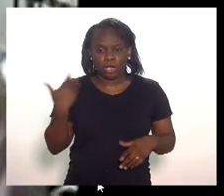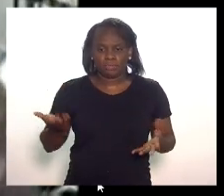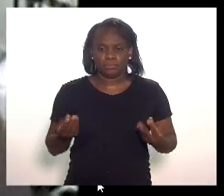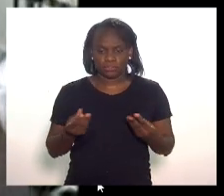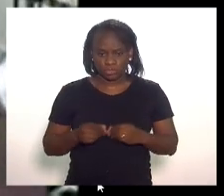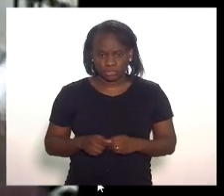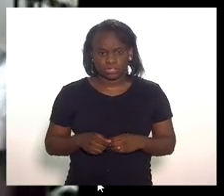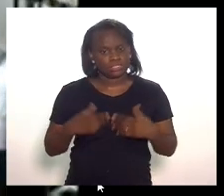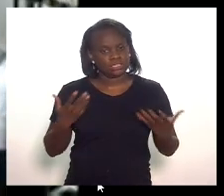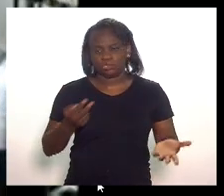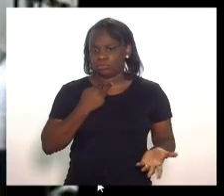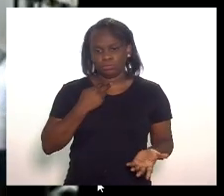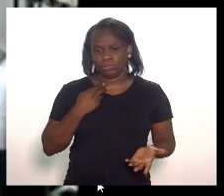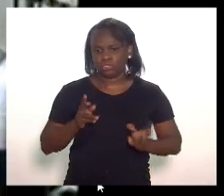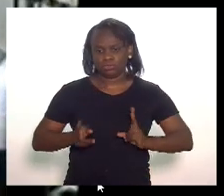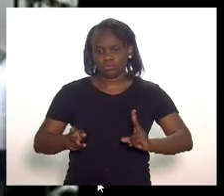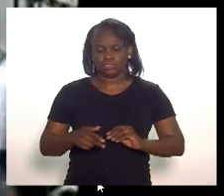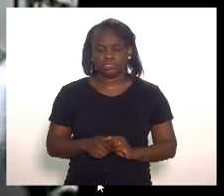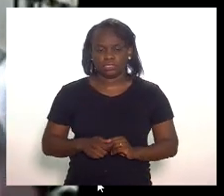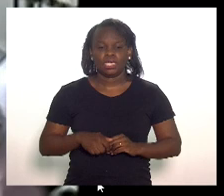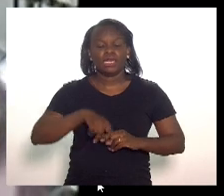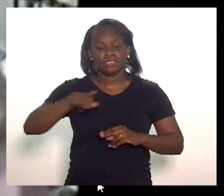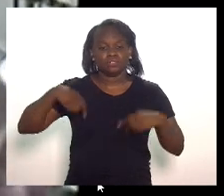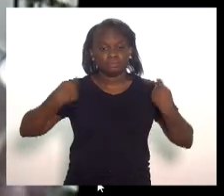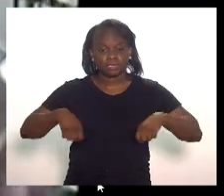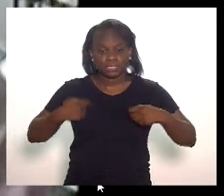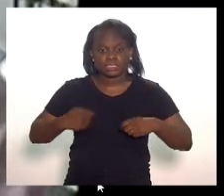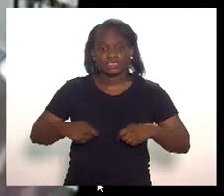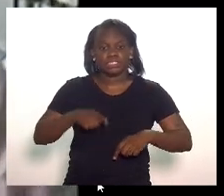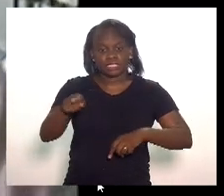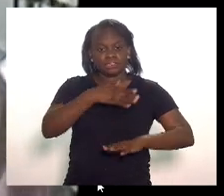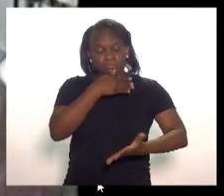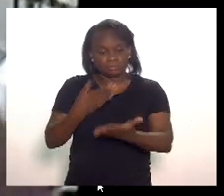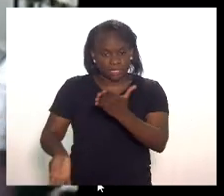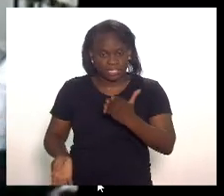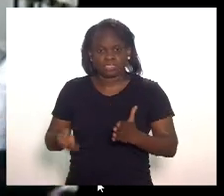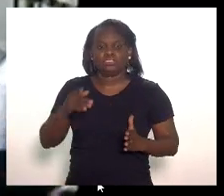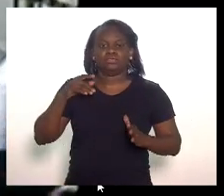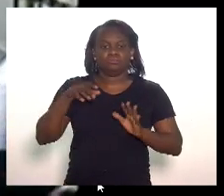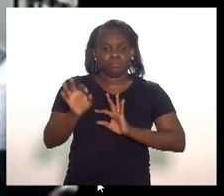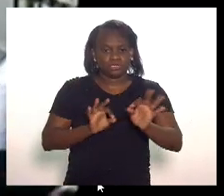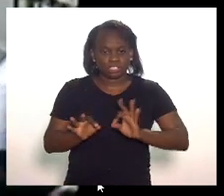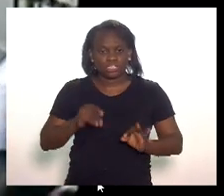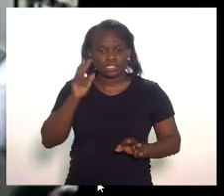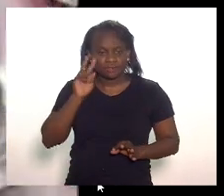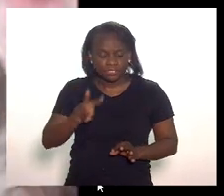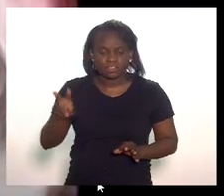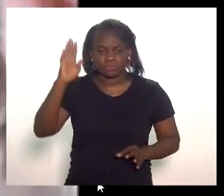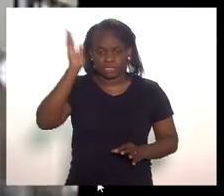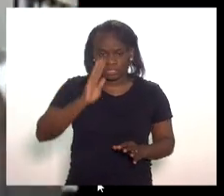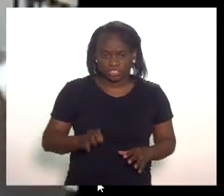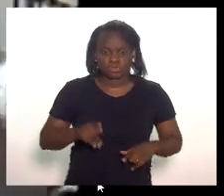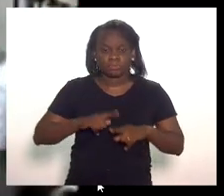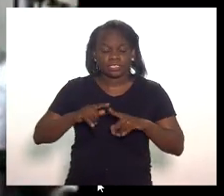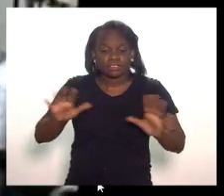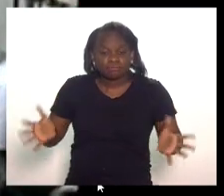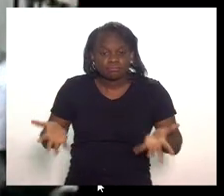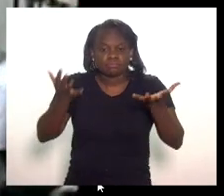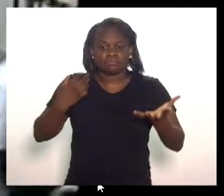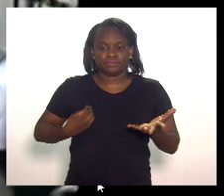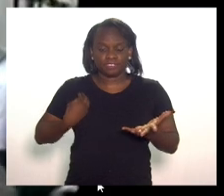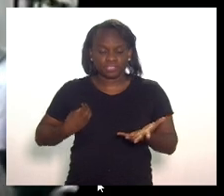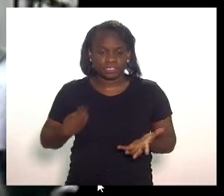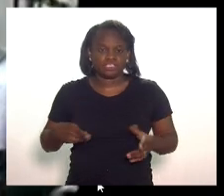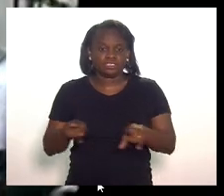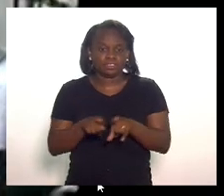isso não pode acontecer a gente tem que derrotar esse projeto de morte que está vivenciando no Brasil para exaltar a vida para